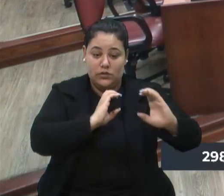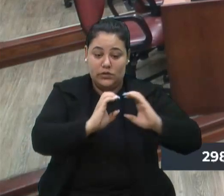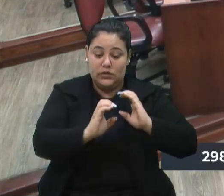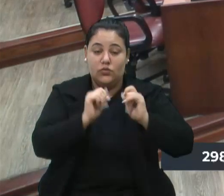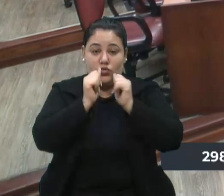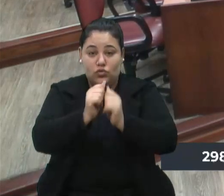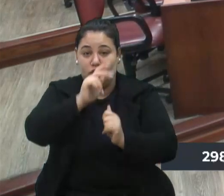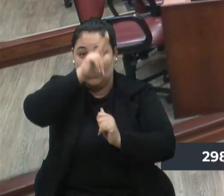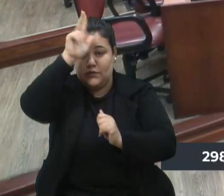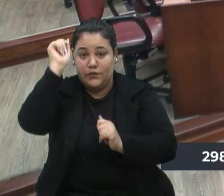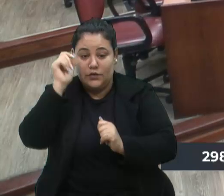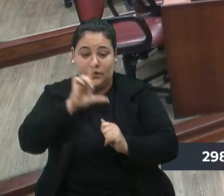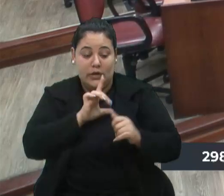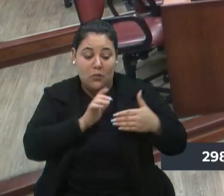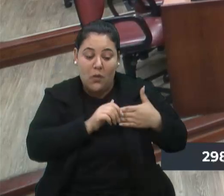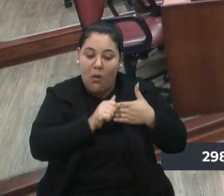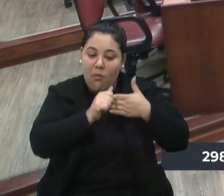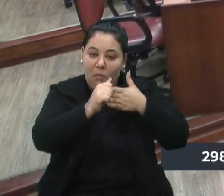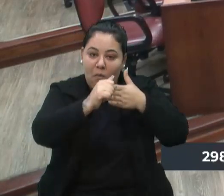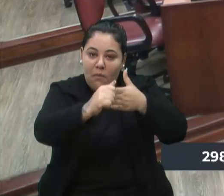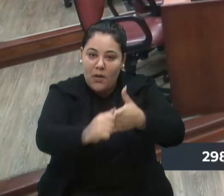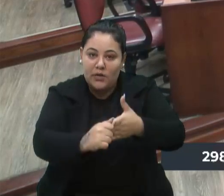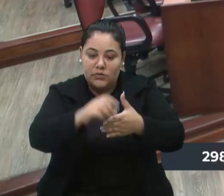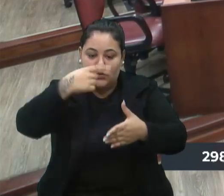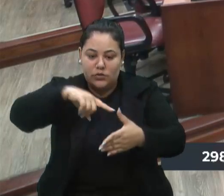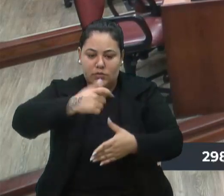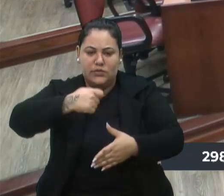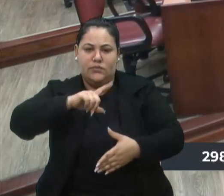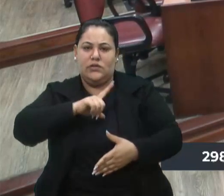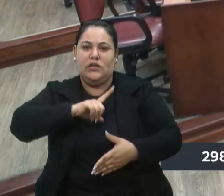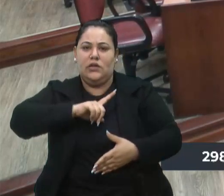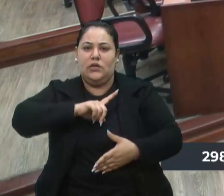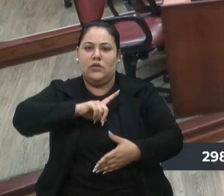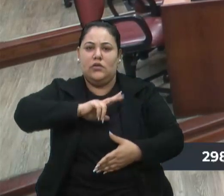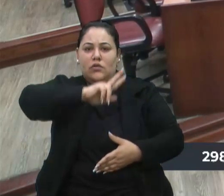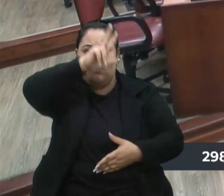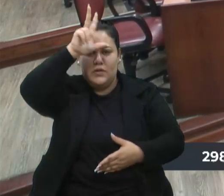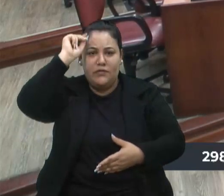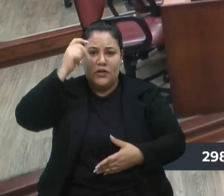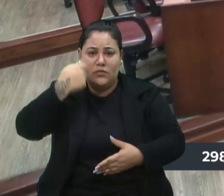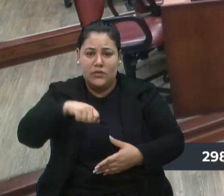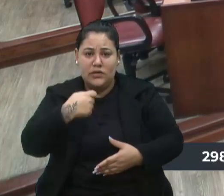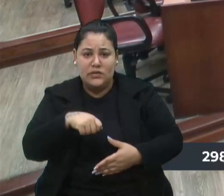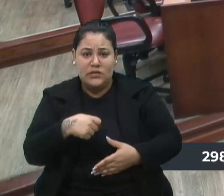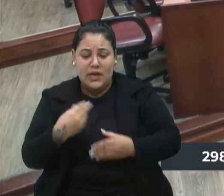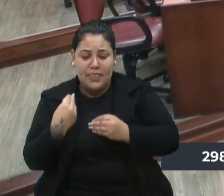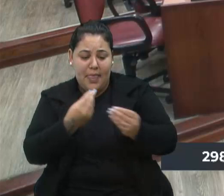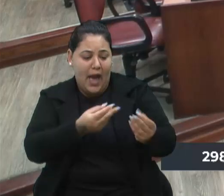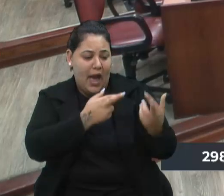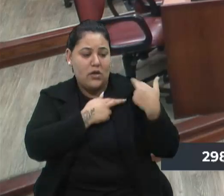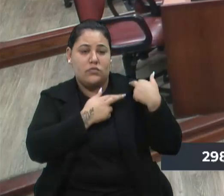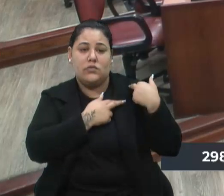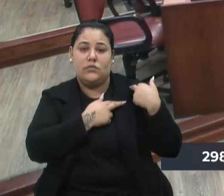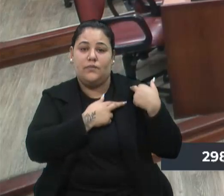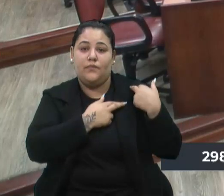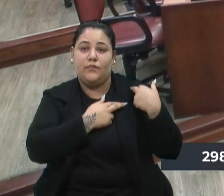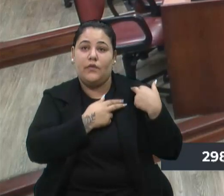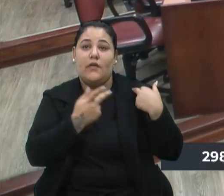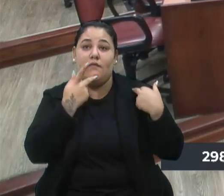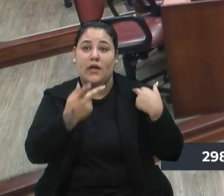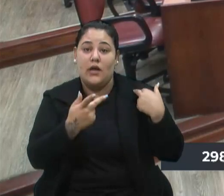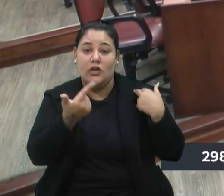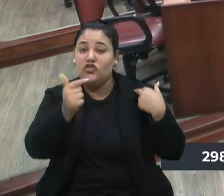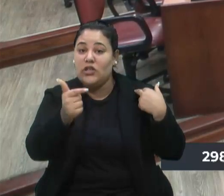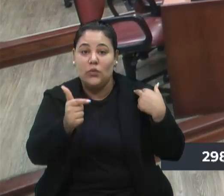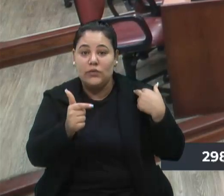prefeito, de uma orientação que ambos devem ter, ele tem que responsabilizar. Olha, nós não estamos tendo pediatra nas